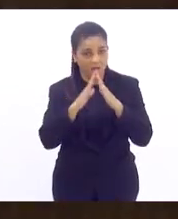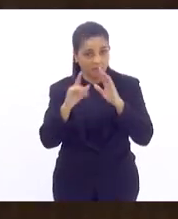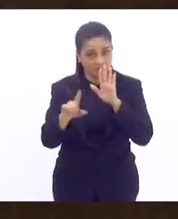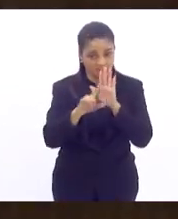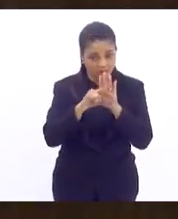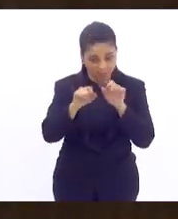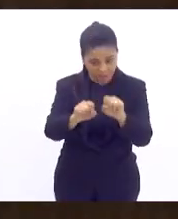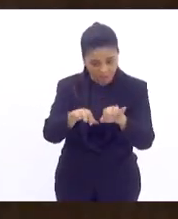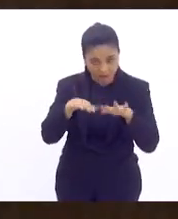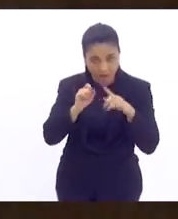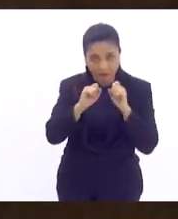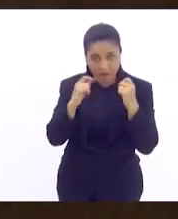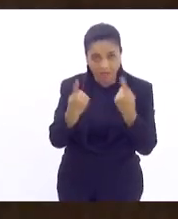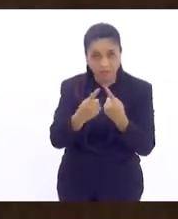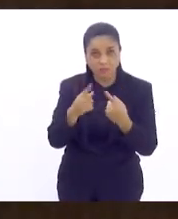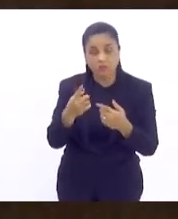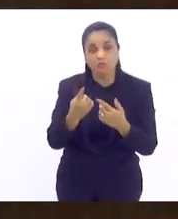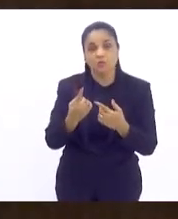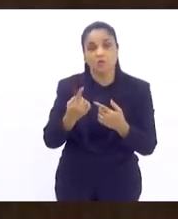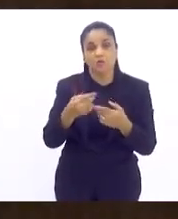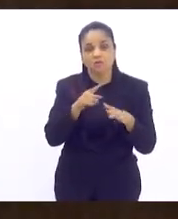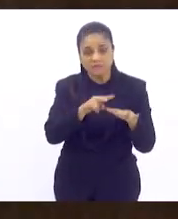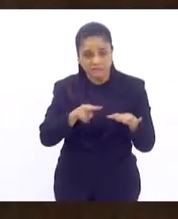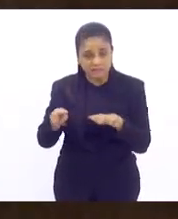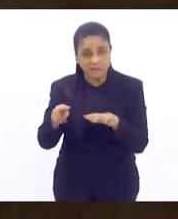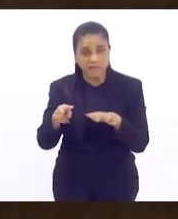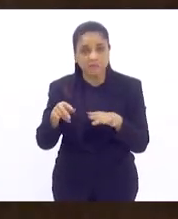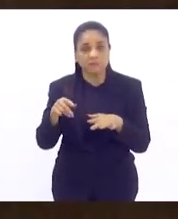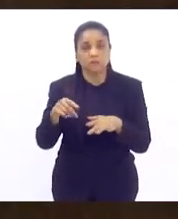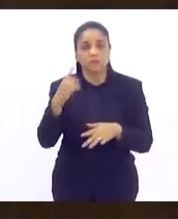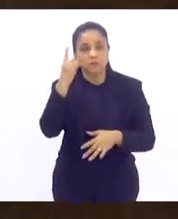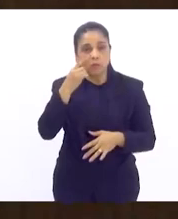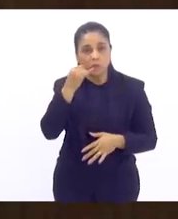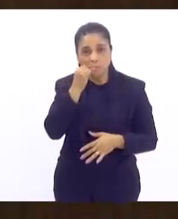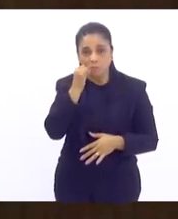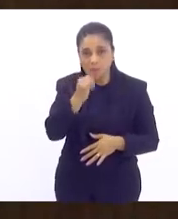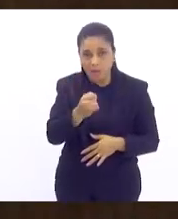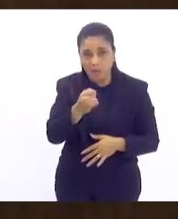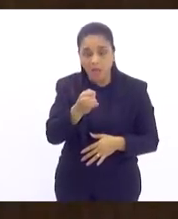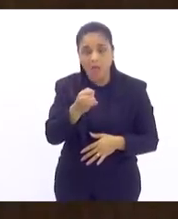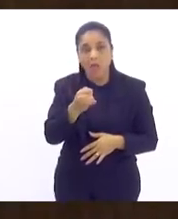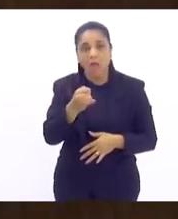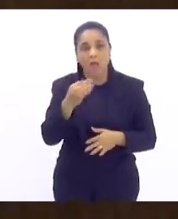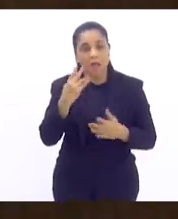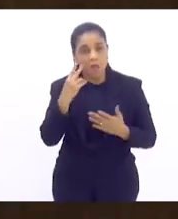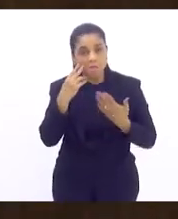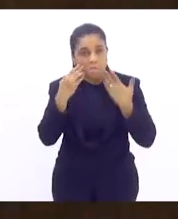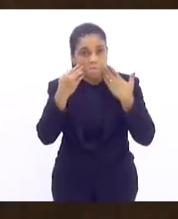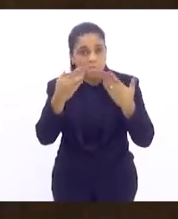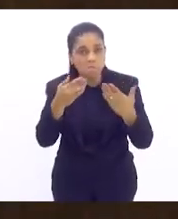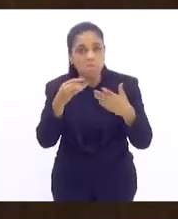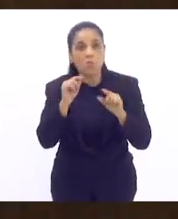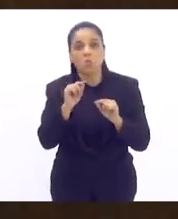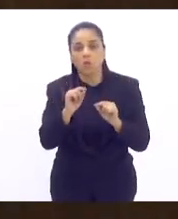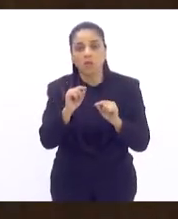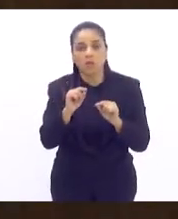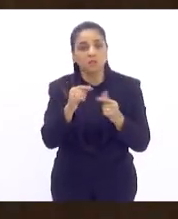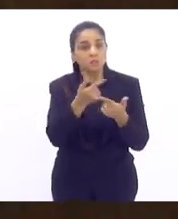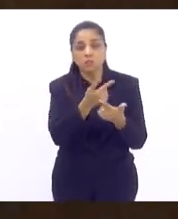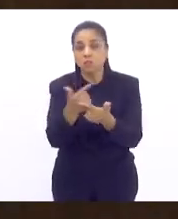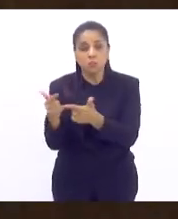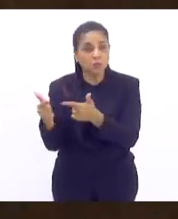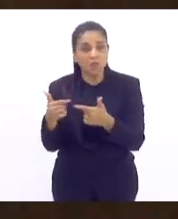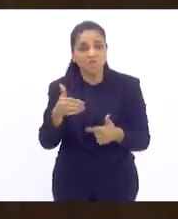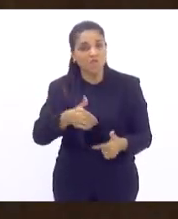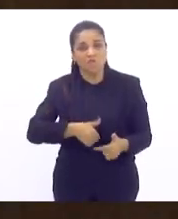semana um deputado declarar na tribuna, veio a público e declarou que não há fome no Brasil.